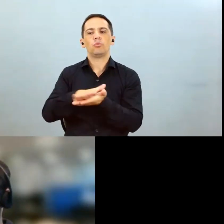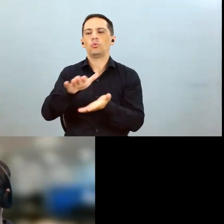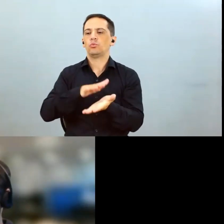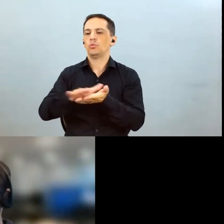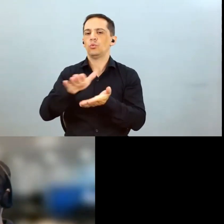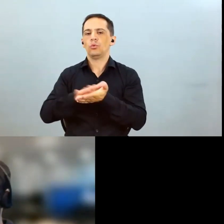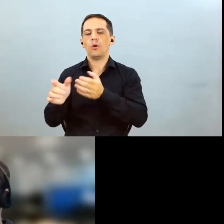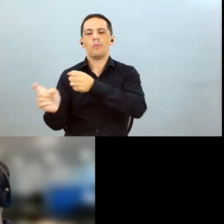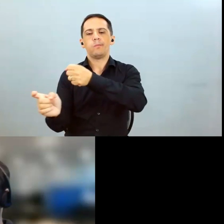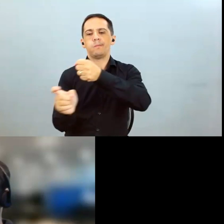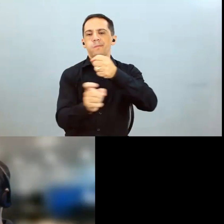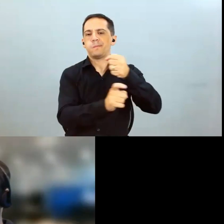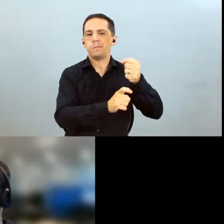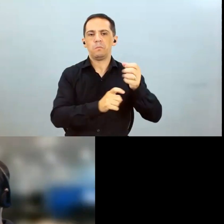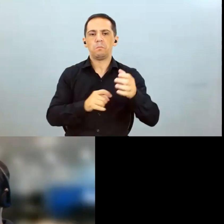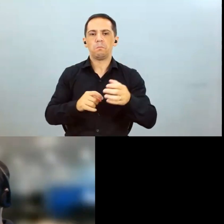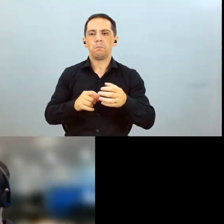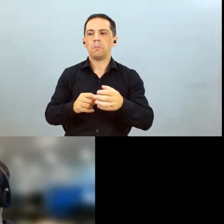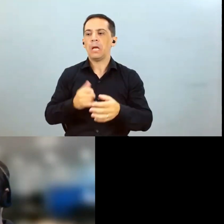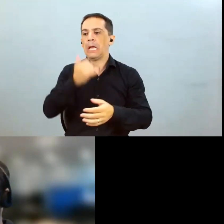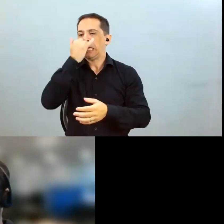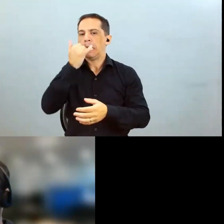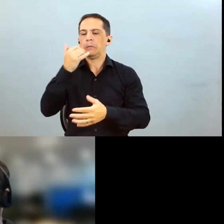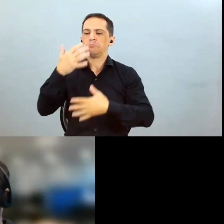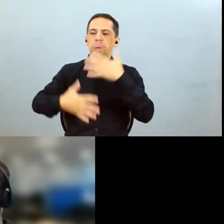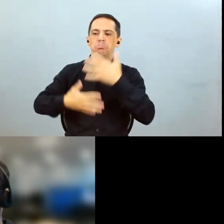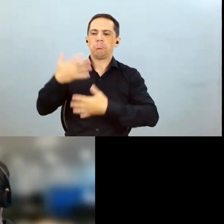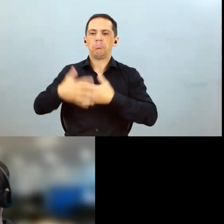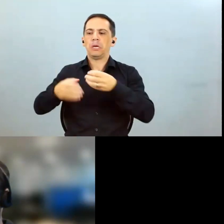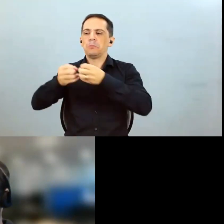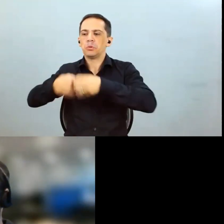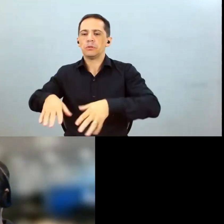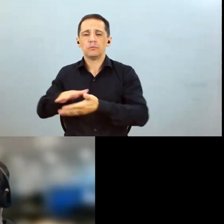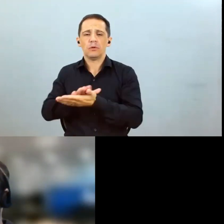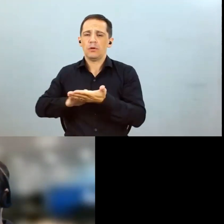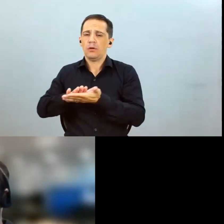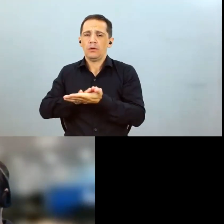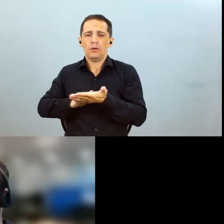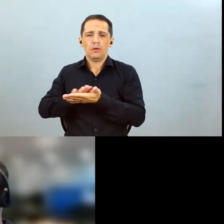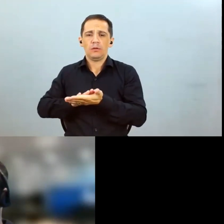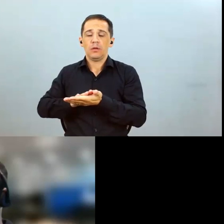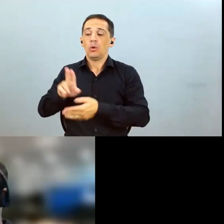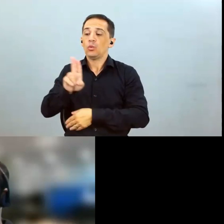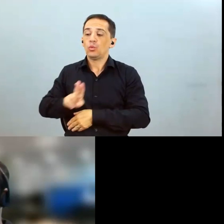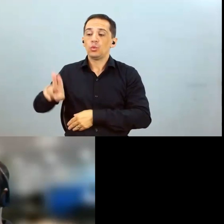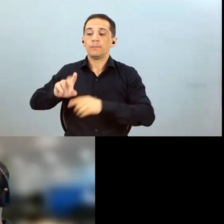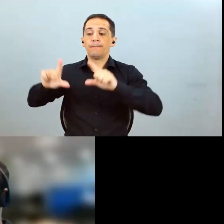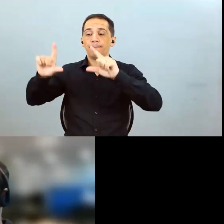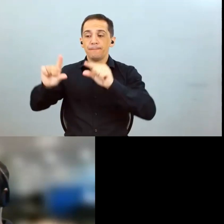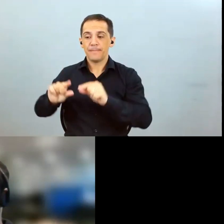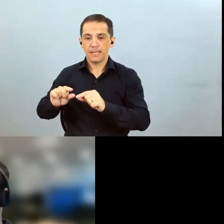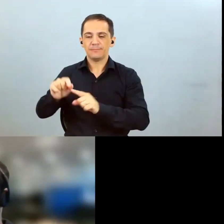volume menor de insumos, ou seja, a gente não prejudicou a produtividade nossa em função desse uso menor dos insumos na safra